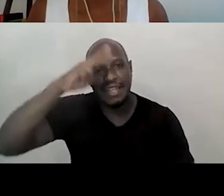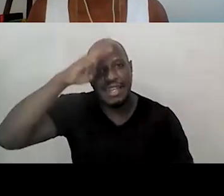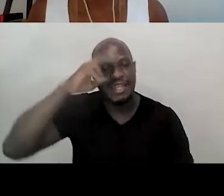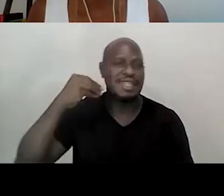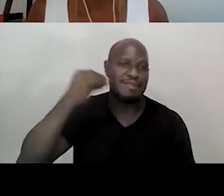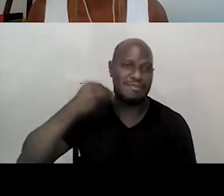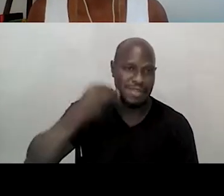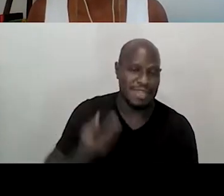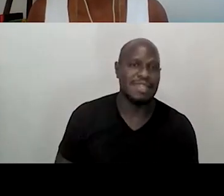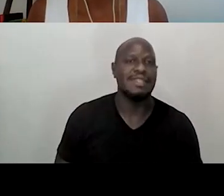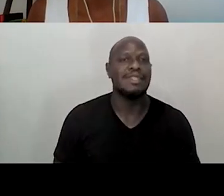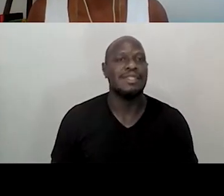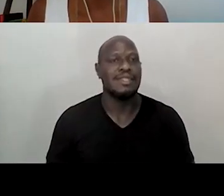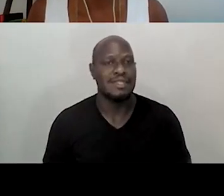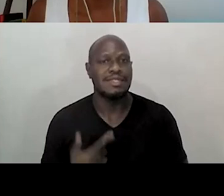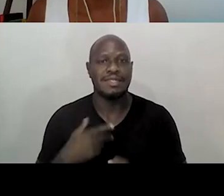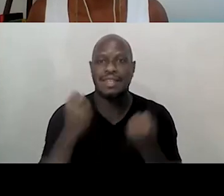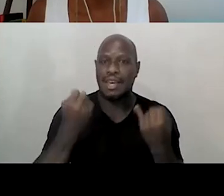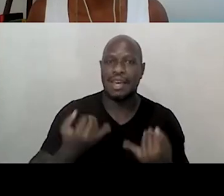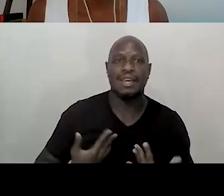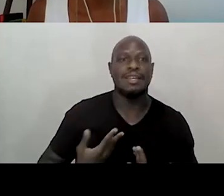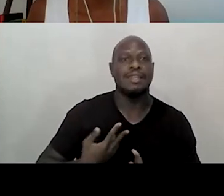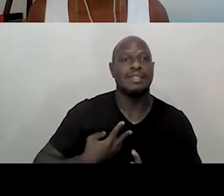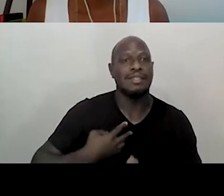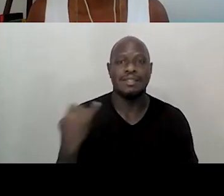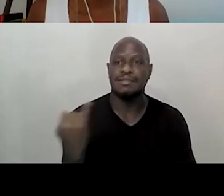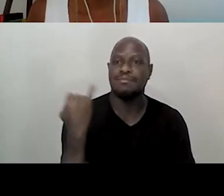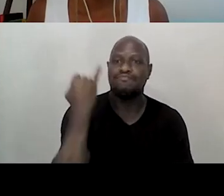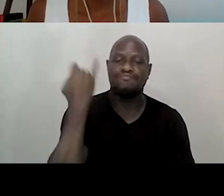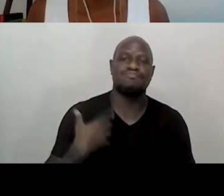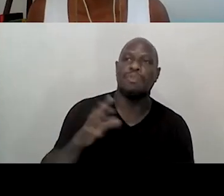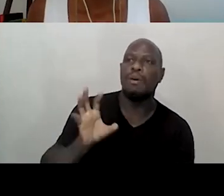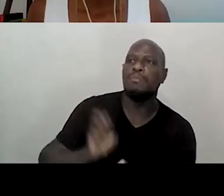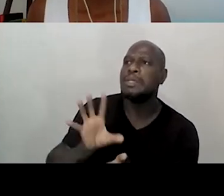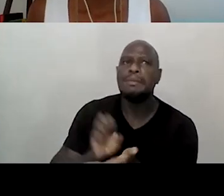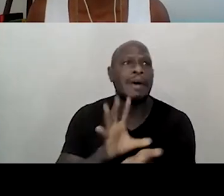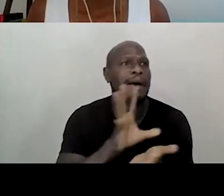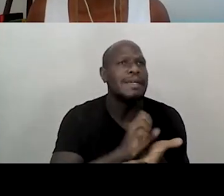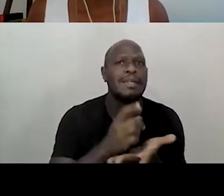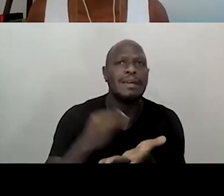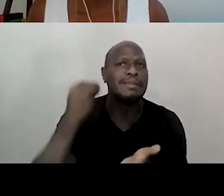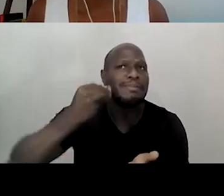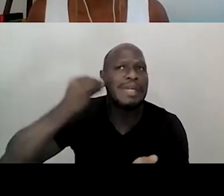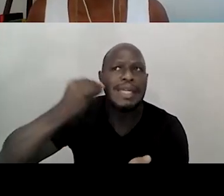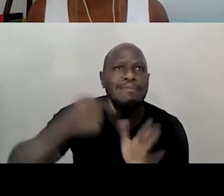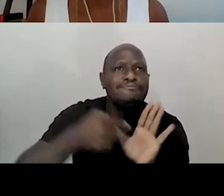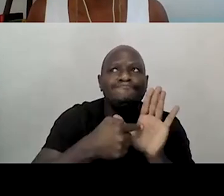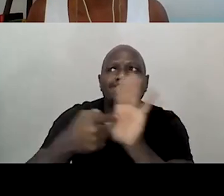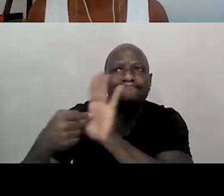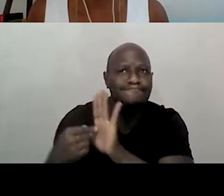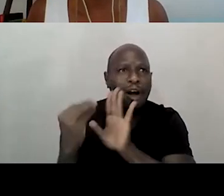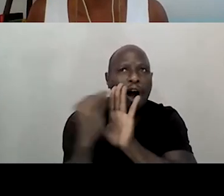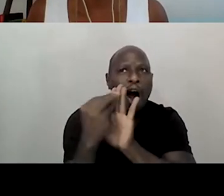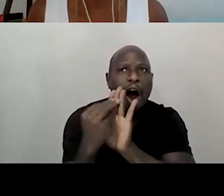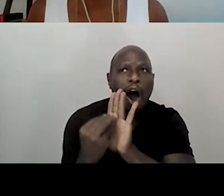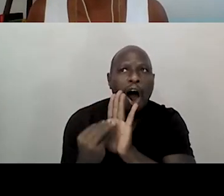e dizer da importância do registro das nossas experiências também. Nesse registro,